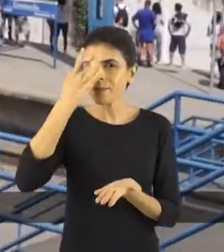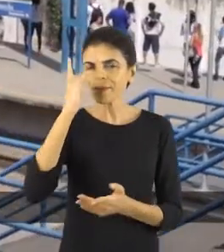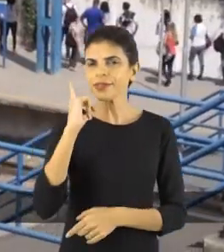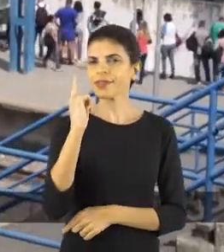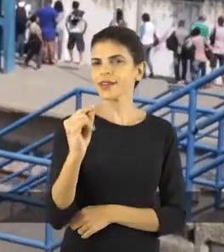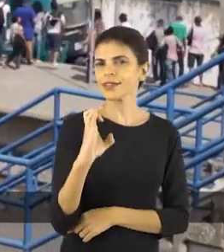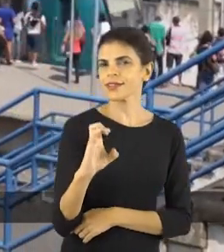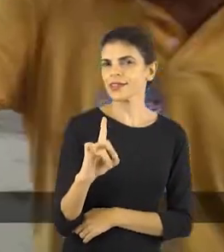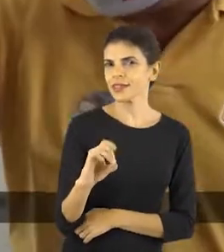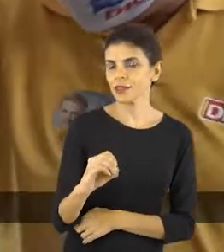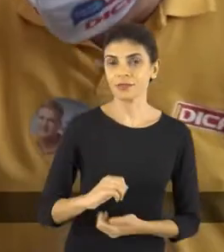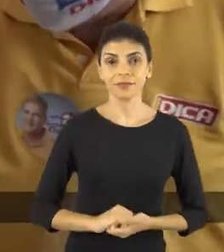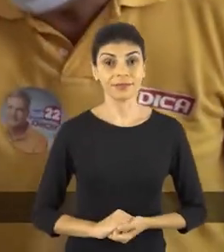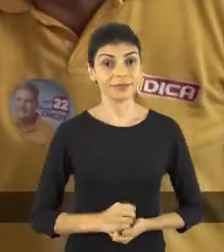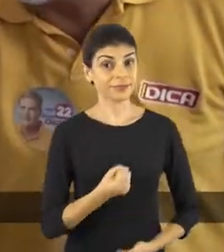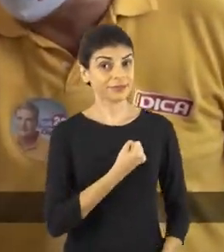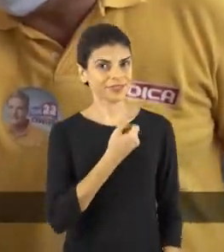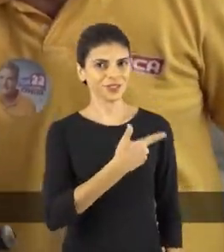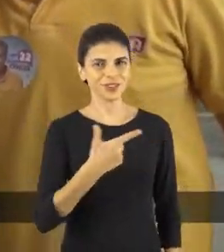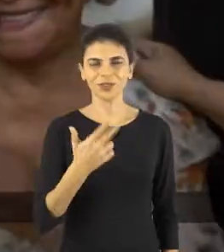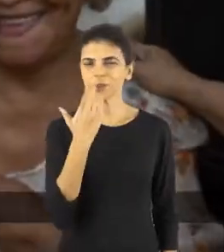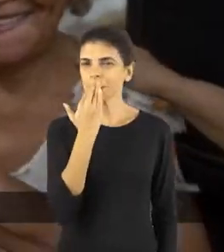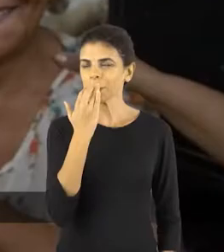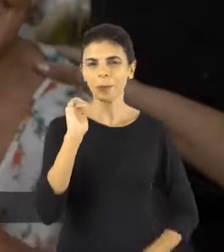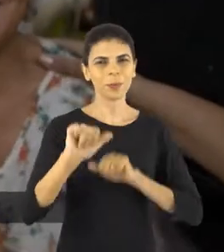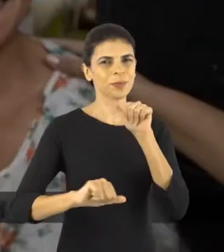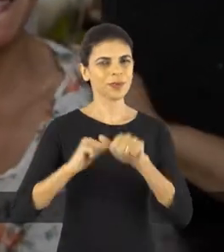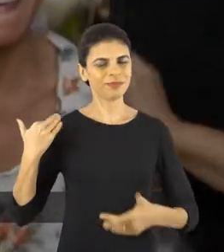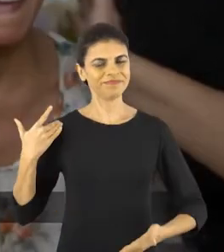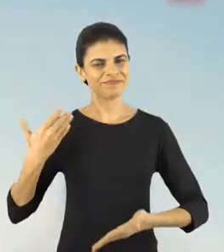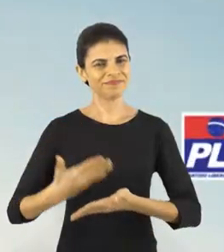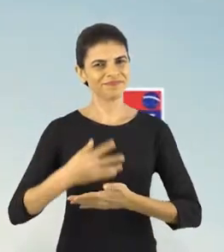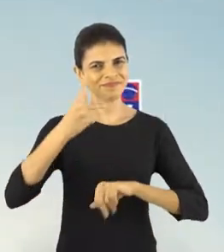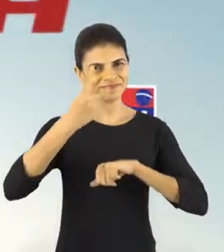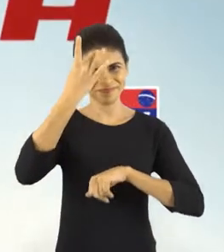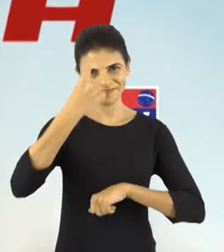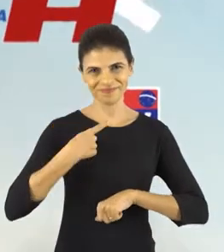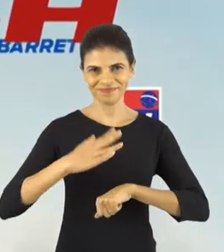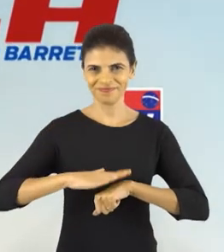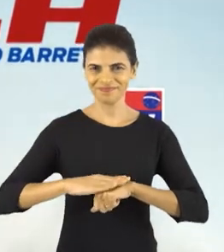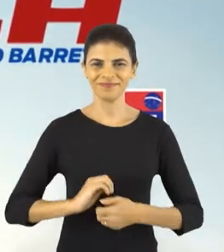sai tão cedo. Dica 22. É a mudança que vem da gente.